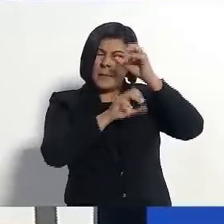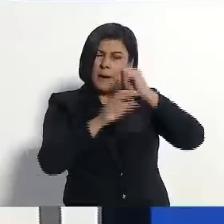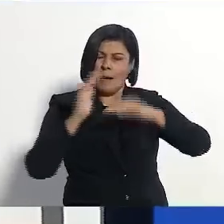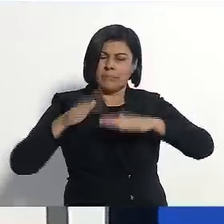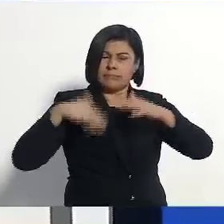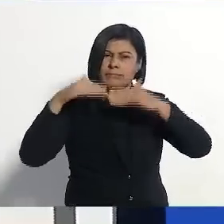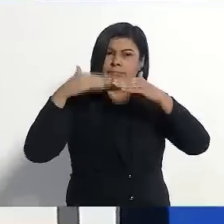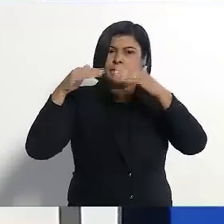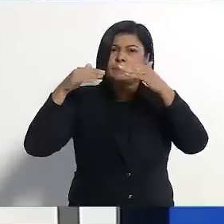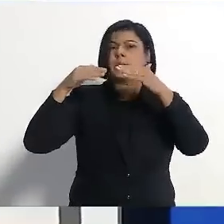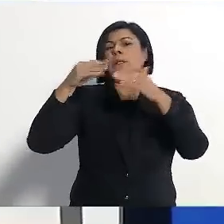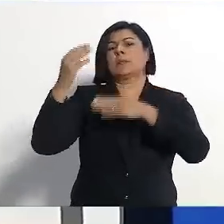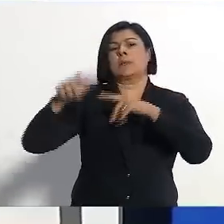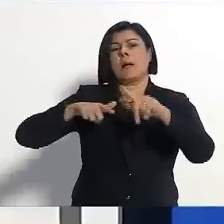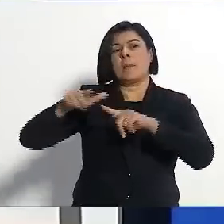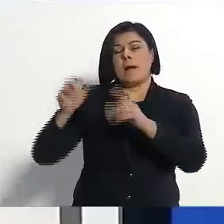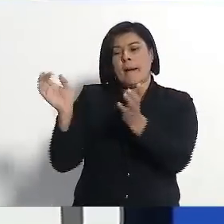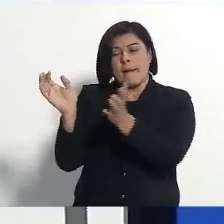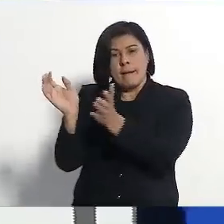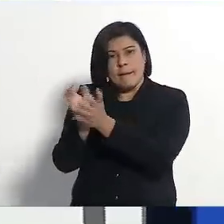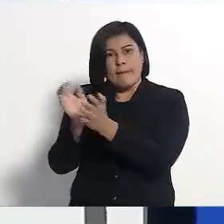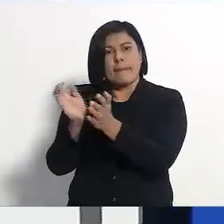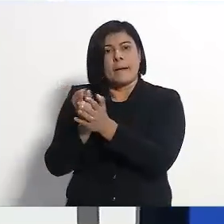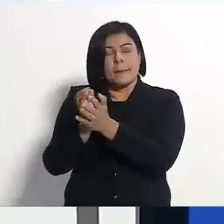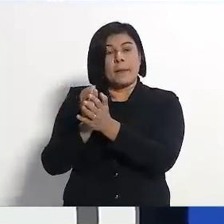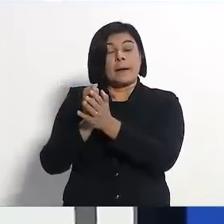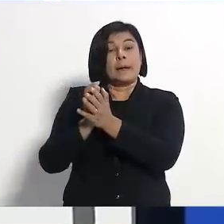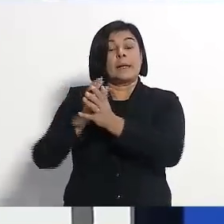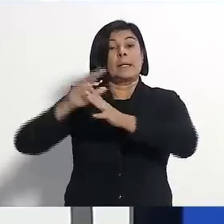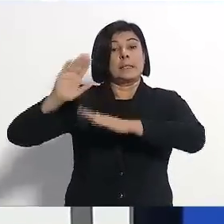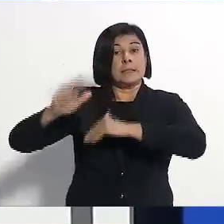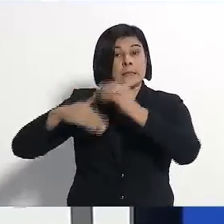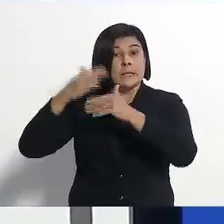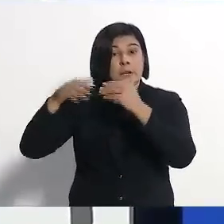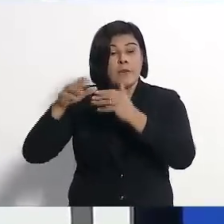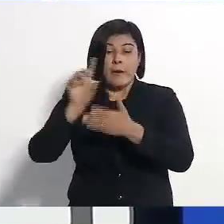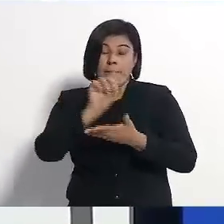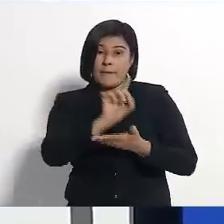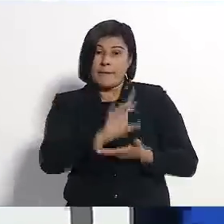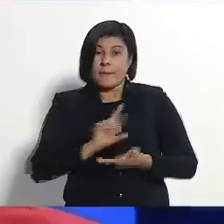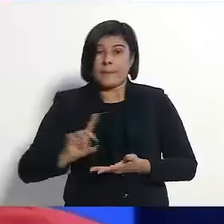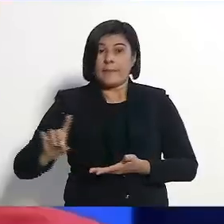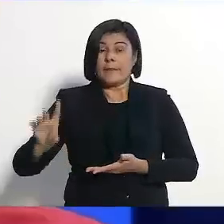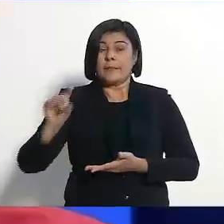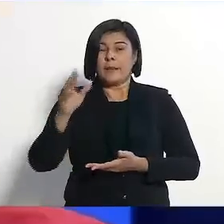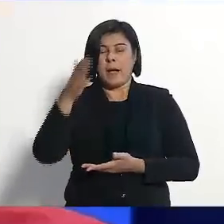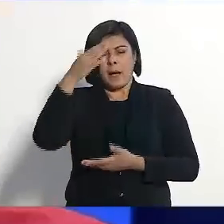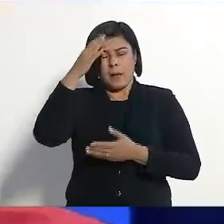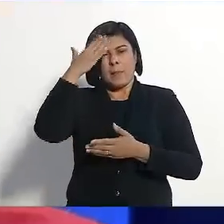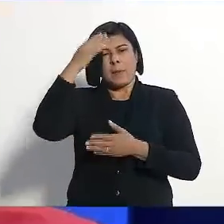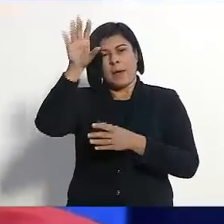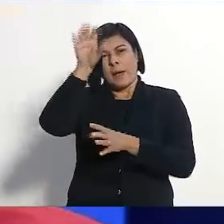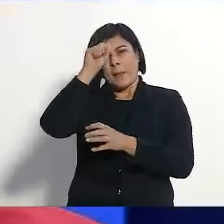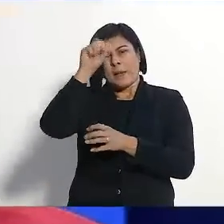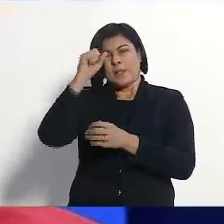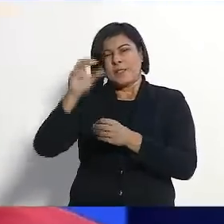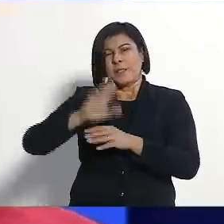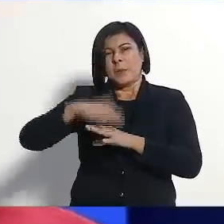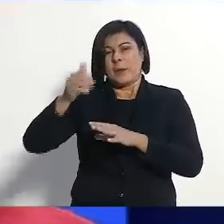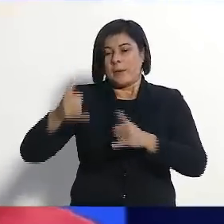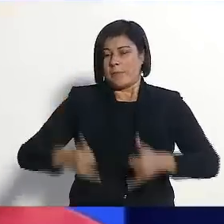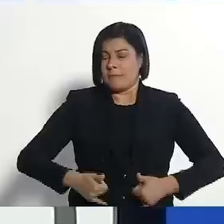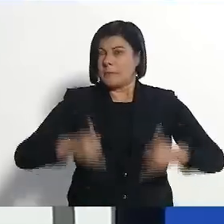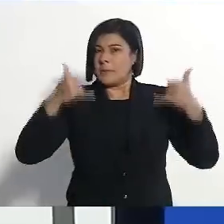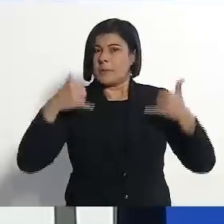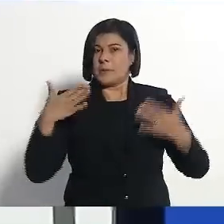desenvolvi minha capacidade de trabalhar em equipe, desenvolvi minha capacidade de vender. Eu aprendi muita coisa com o meu trabalho, eu tenho muito orgulho da minha